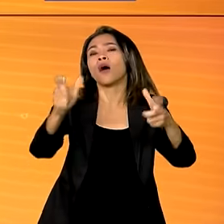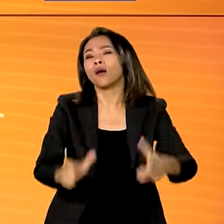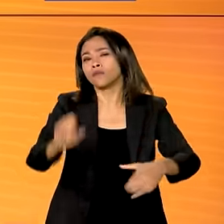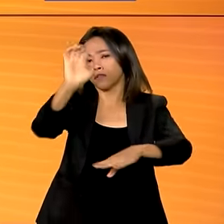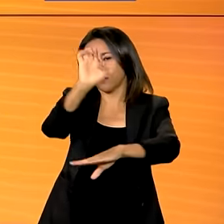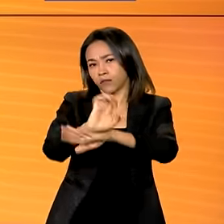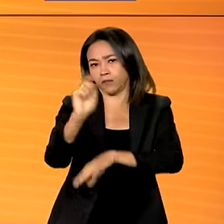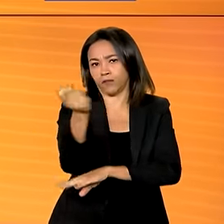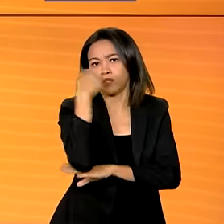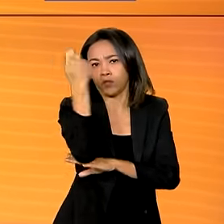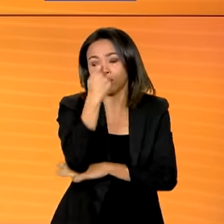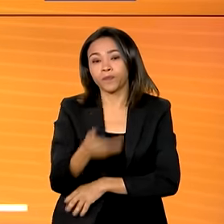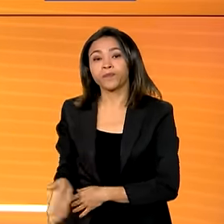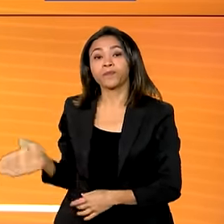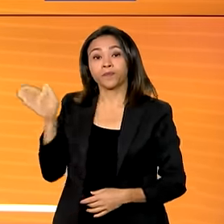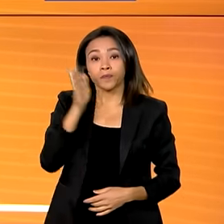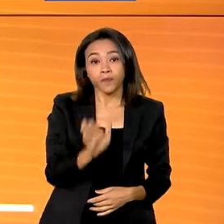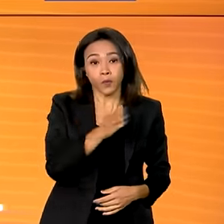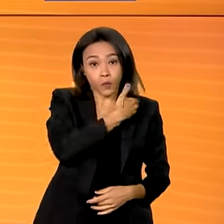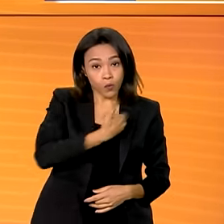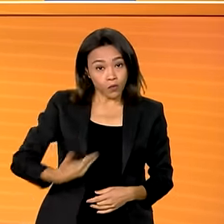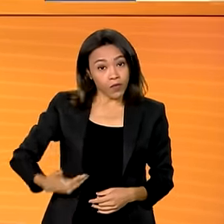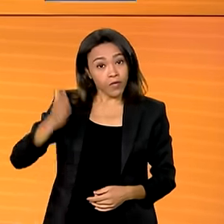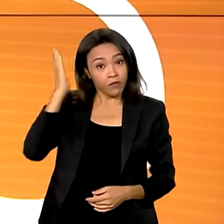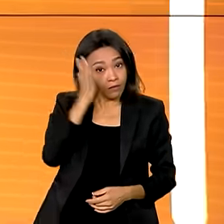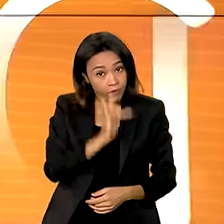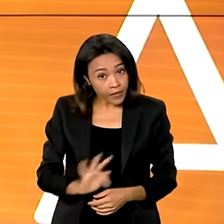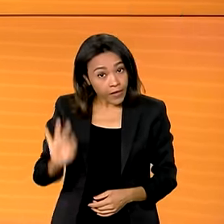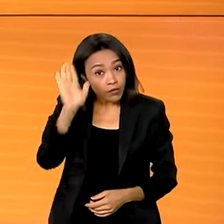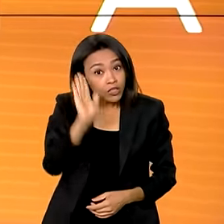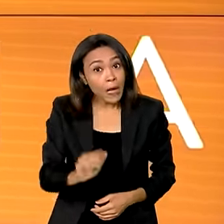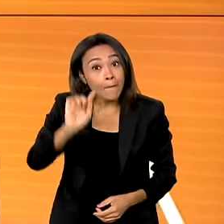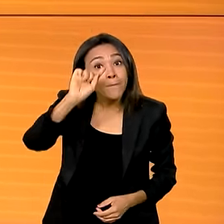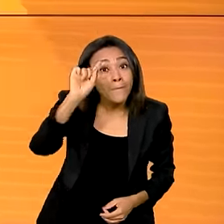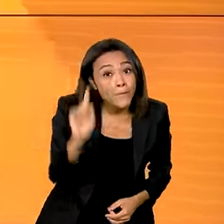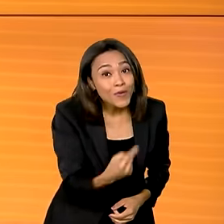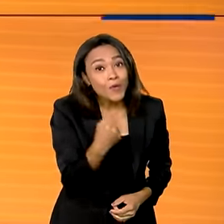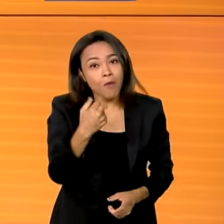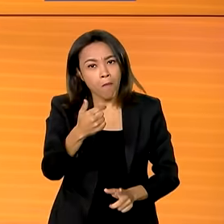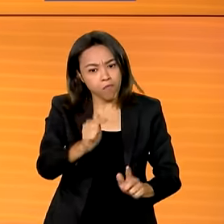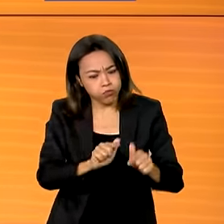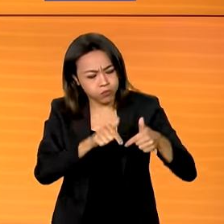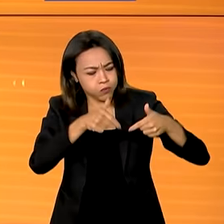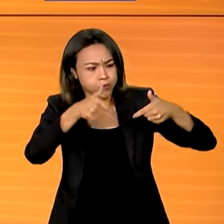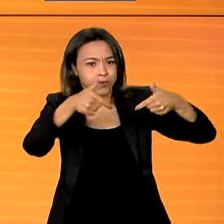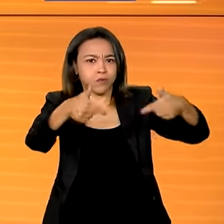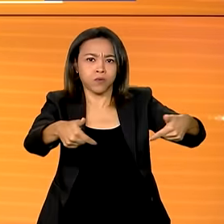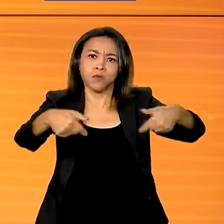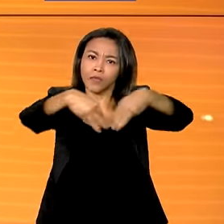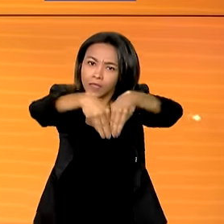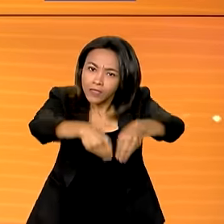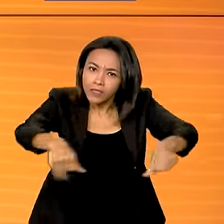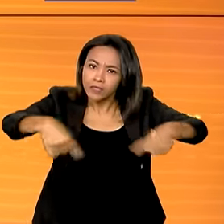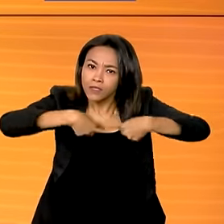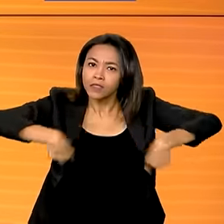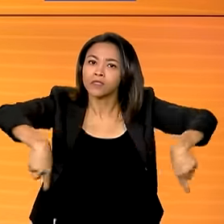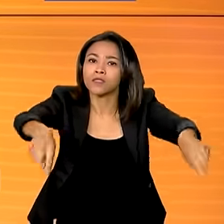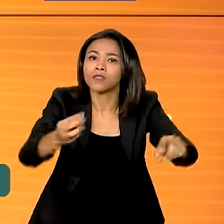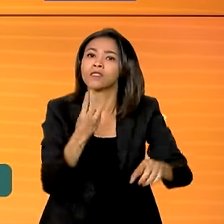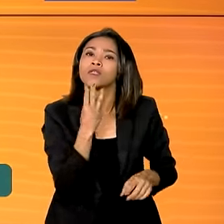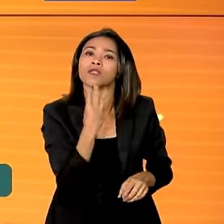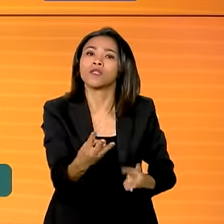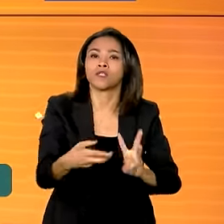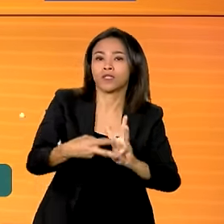E o governo federal completou mil operações realizadas na terra indígena Yanomami. Desde a instalação da Casa de